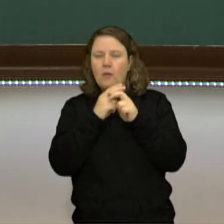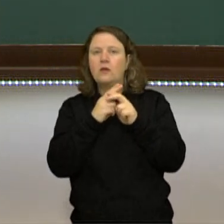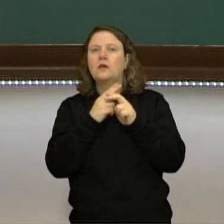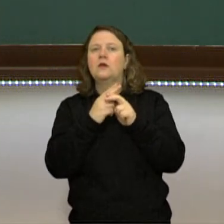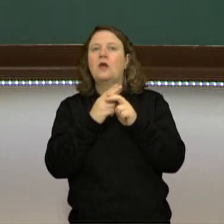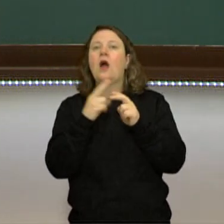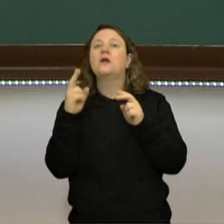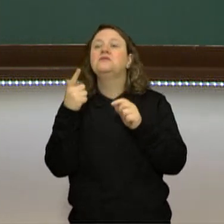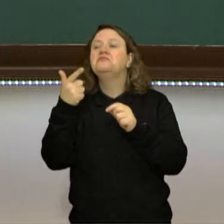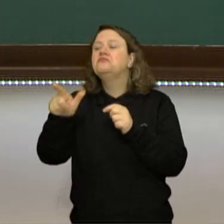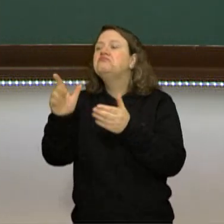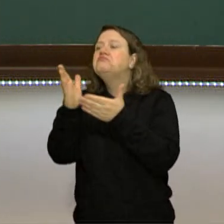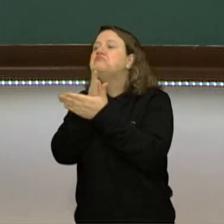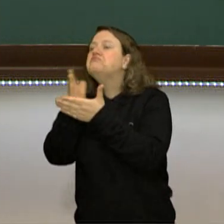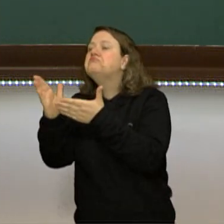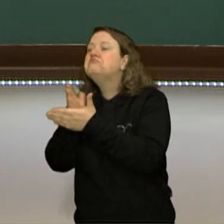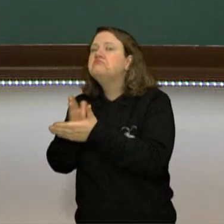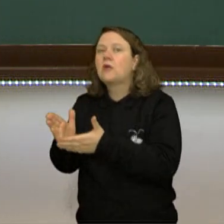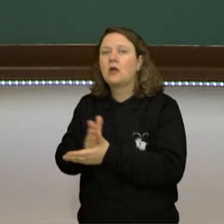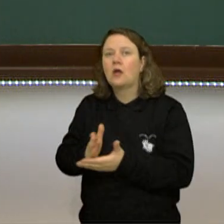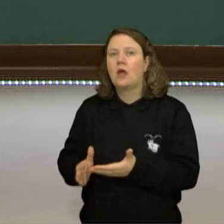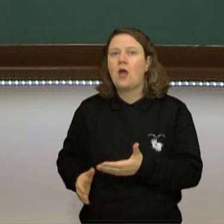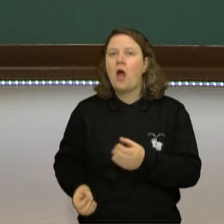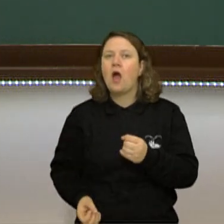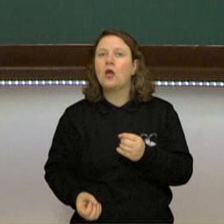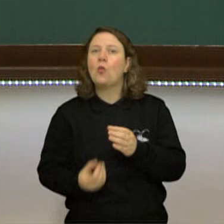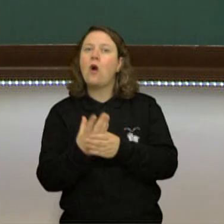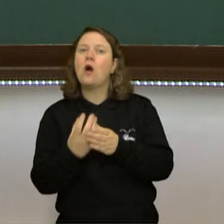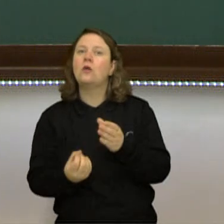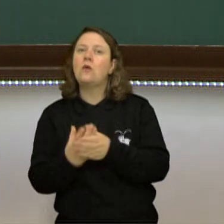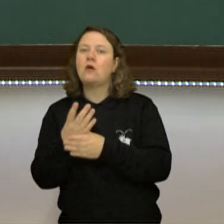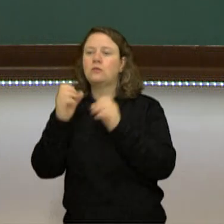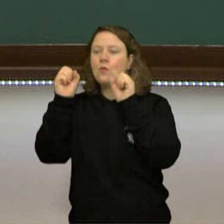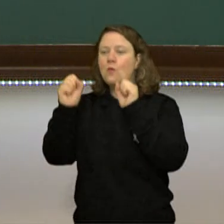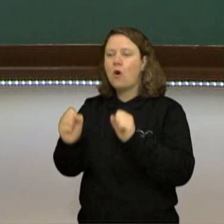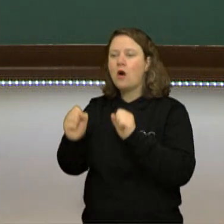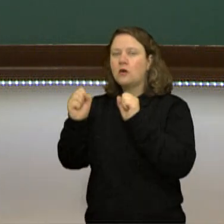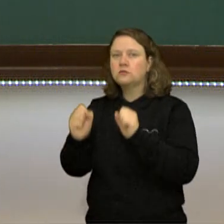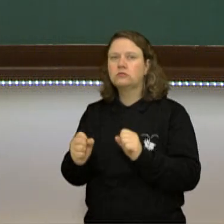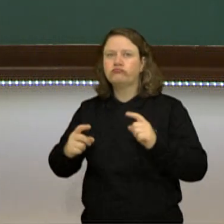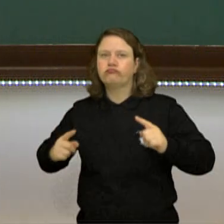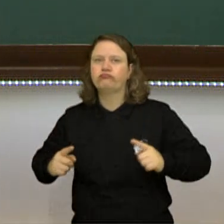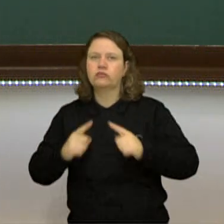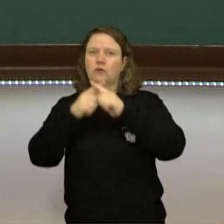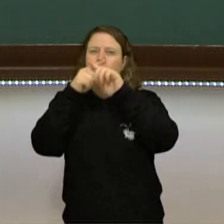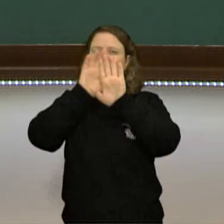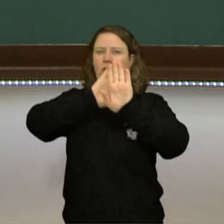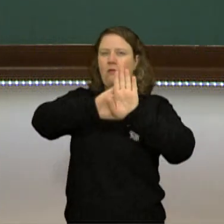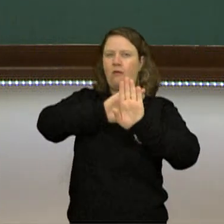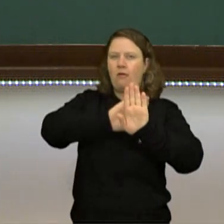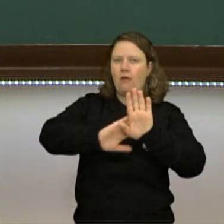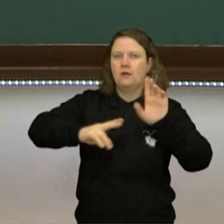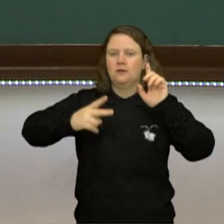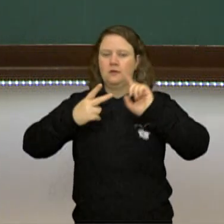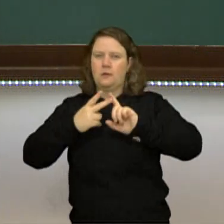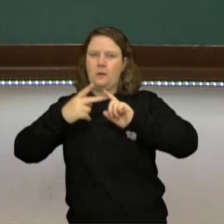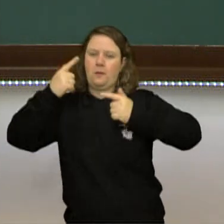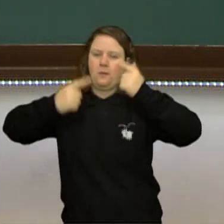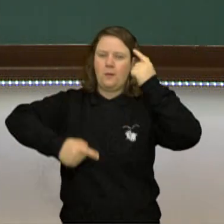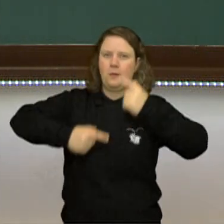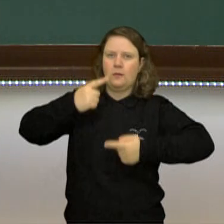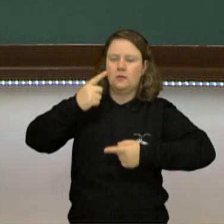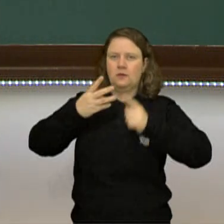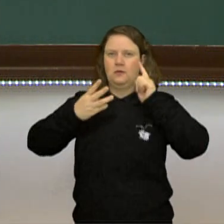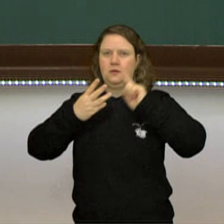a se dividir e novas potências começam a entrar na disputa ideológica, política e econômica global.